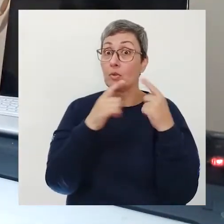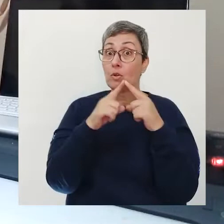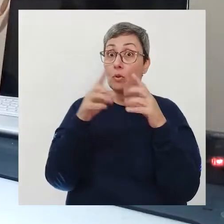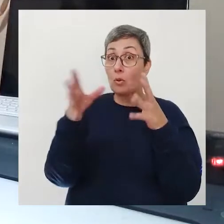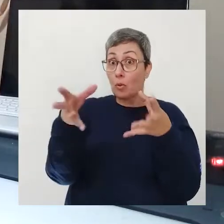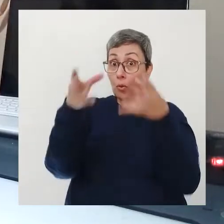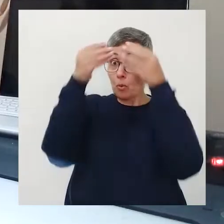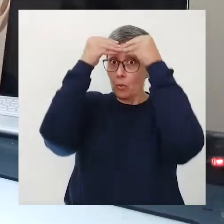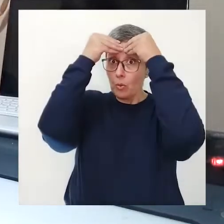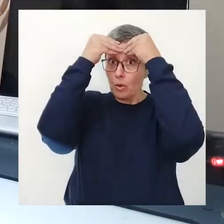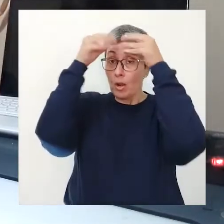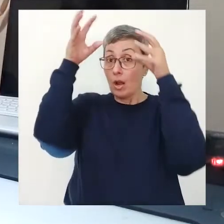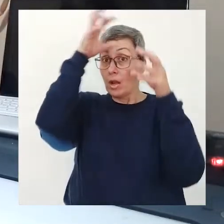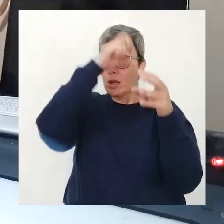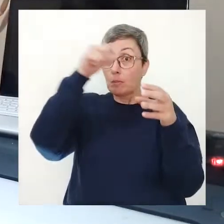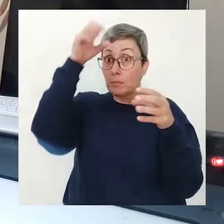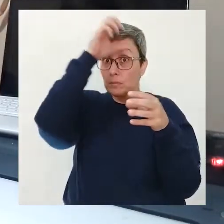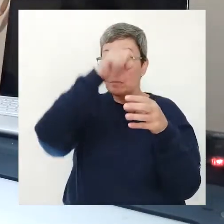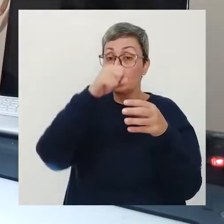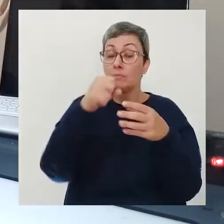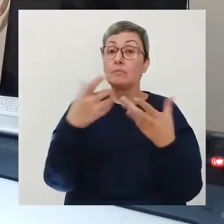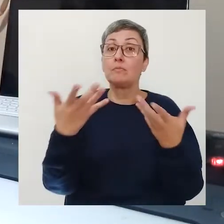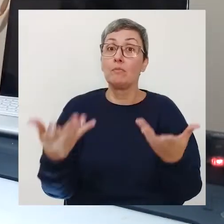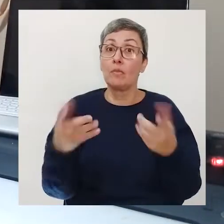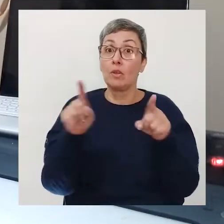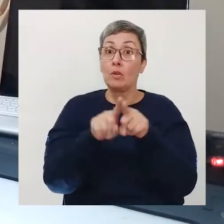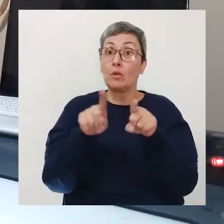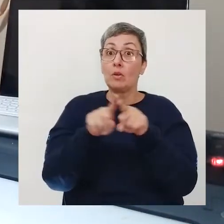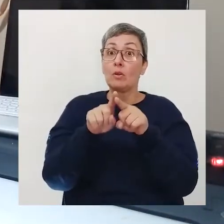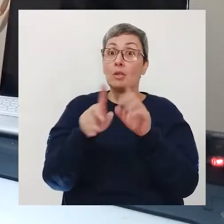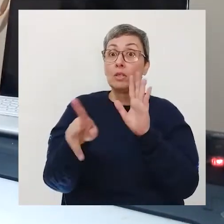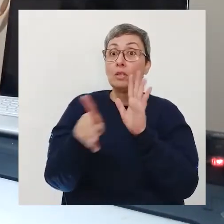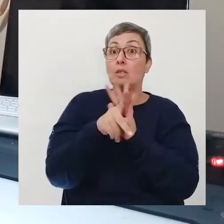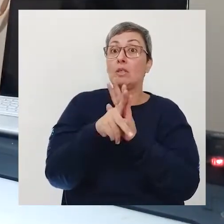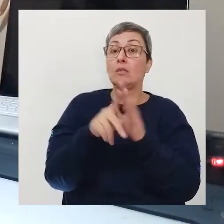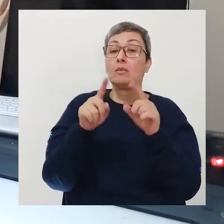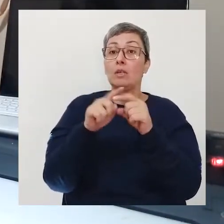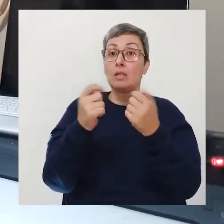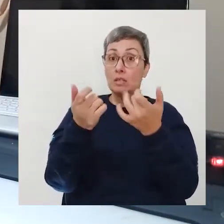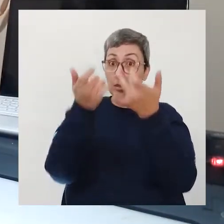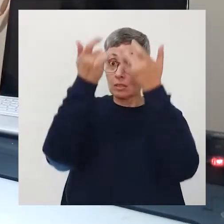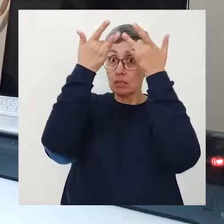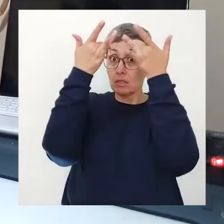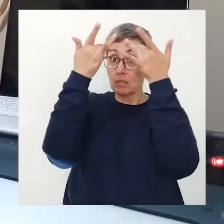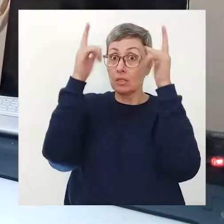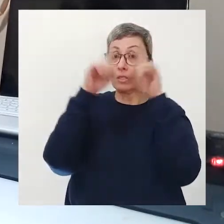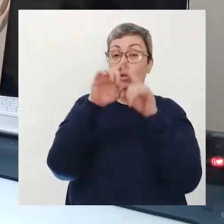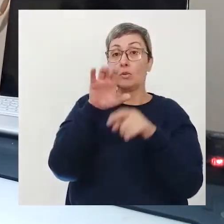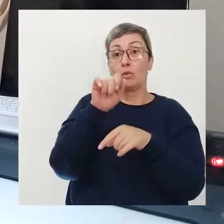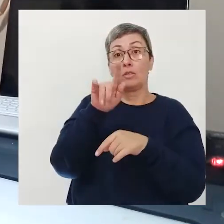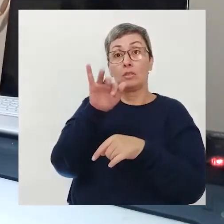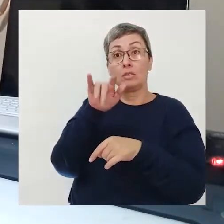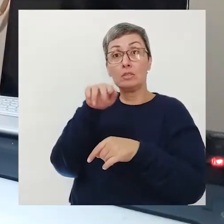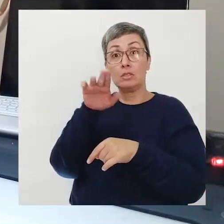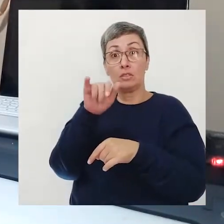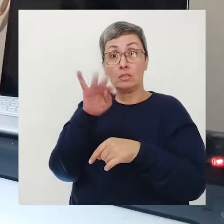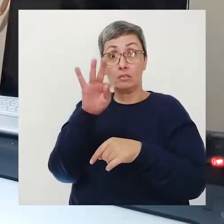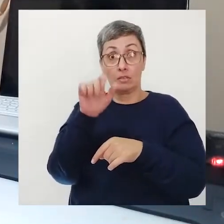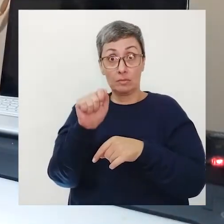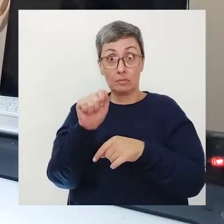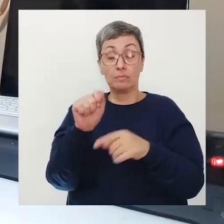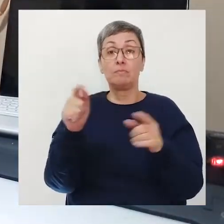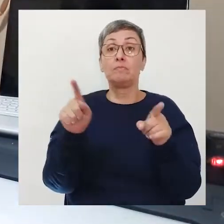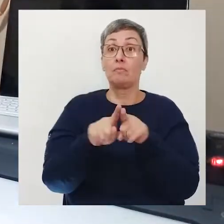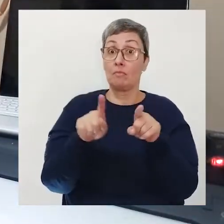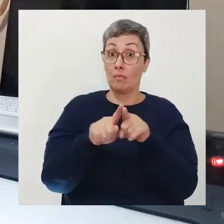capacidade ela ela consiste na capacidade individual de cada cérebro lidar